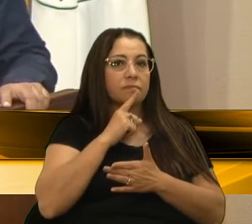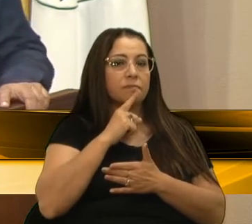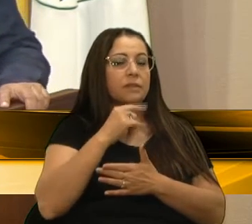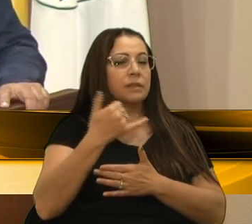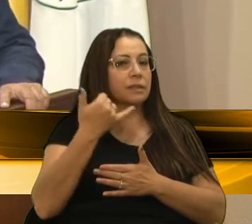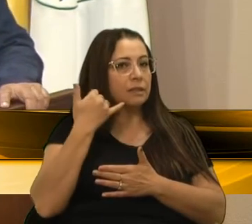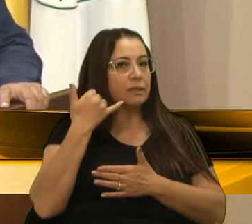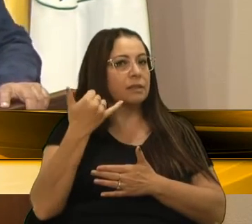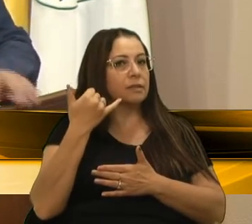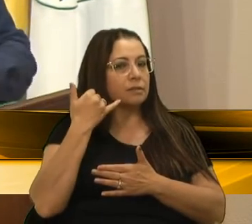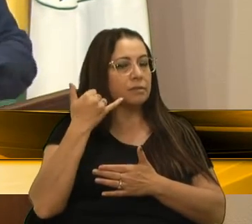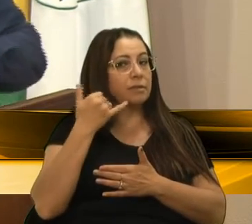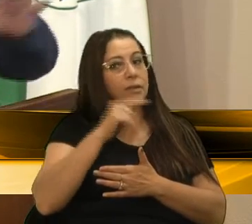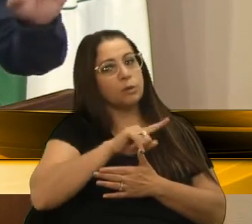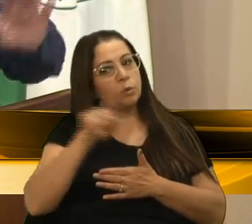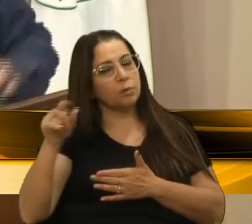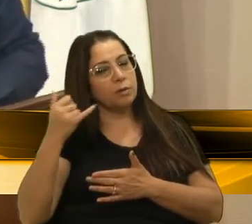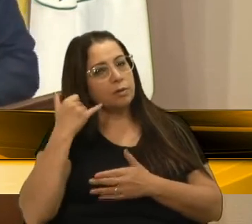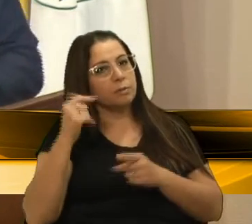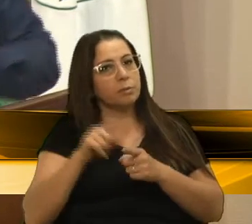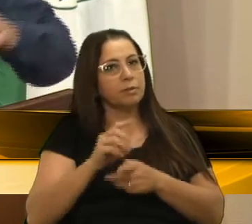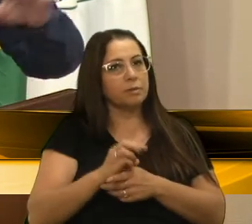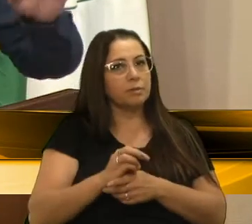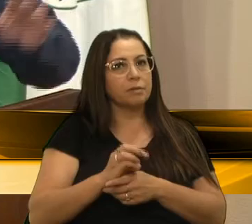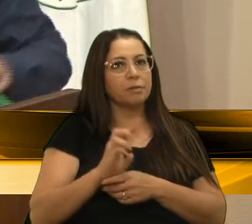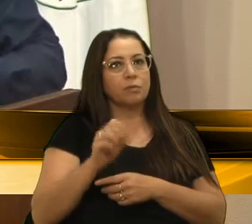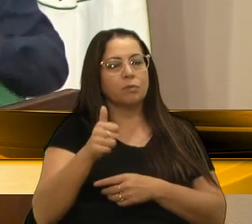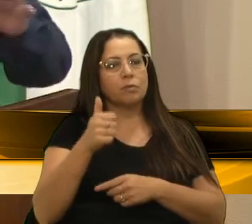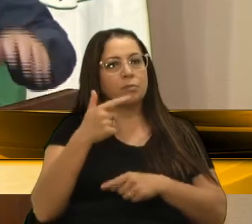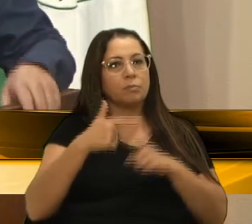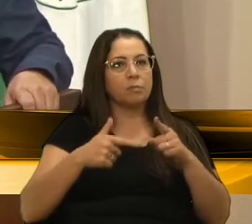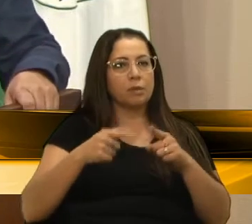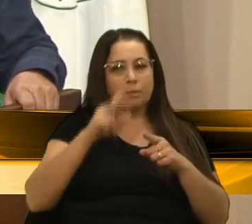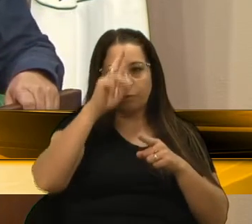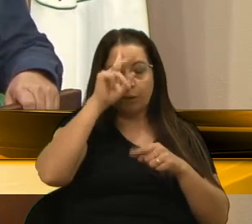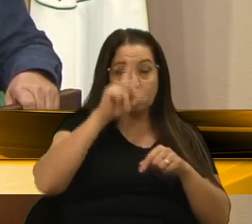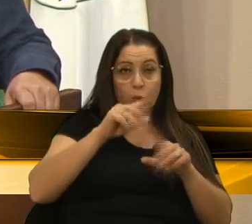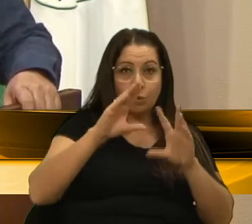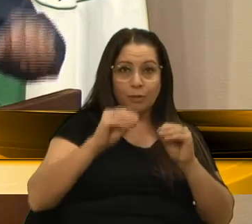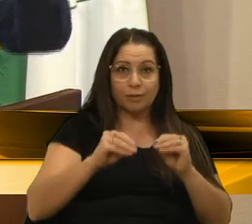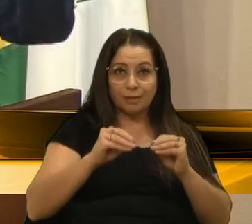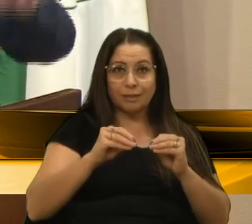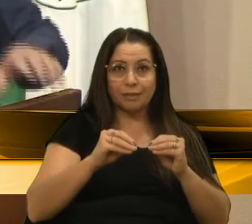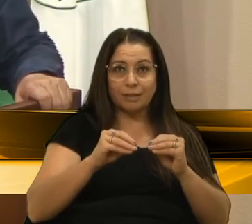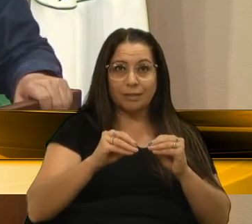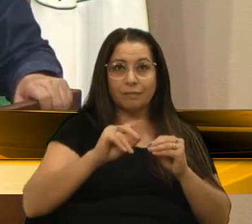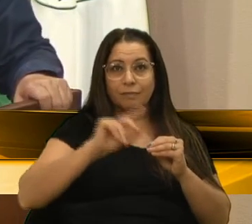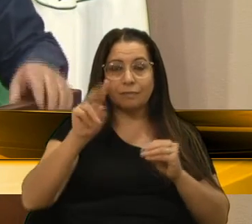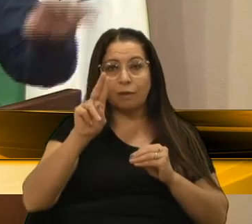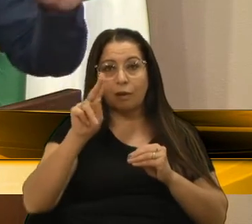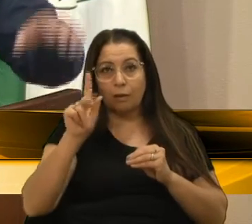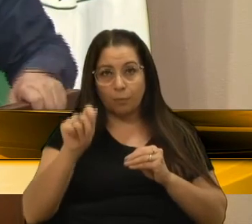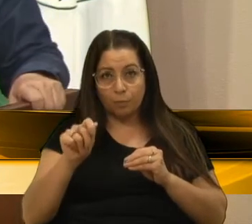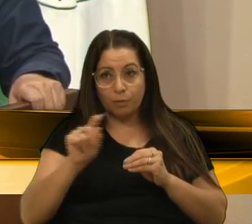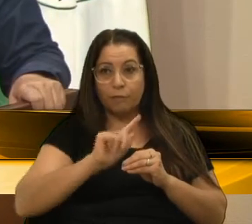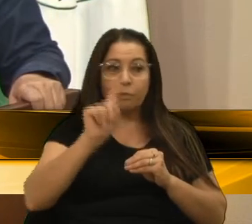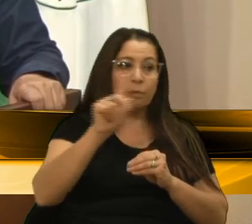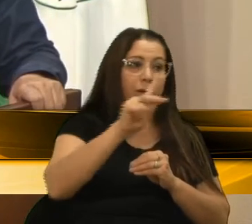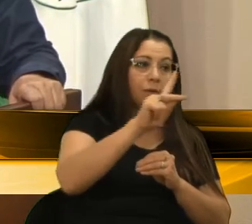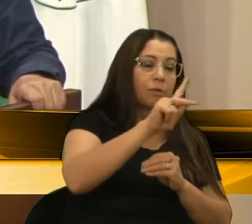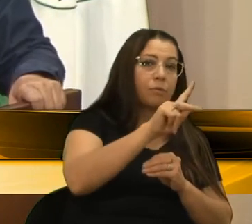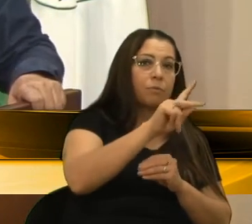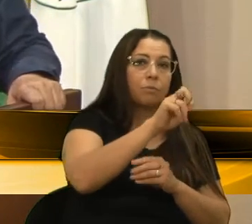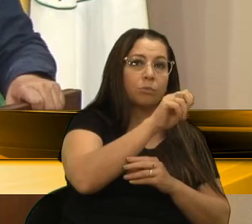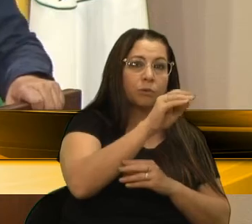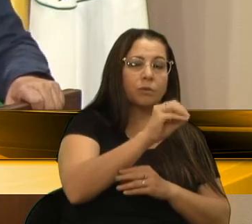ligar, e eu ligar para ele, depois da, onze, meia, meia noite, né, de frio, ah, vamos lá na UPA, vamos ali no postão, o vereador